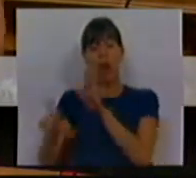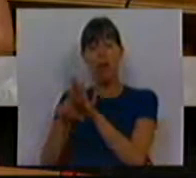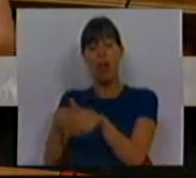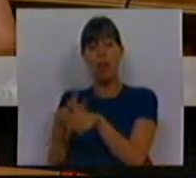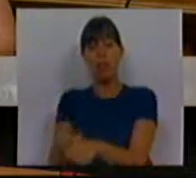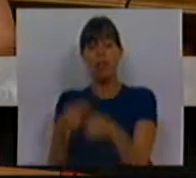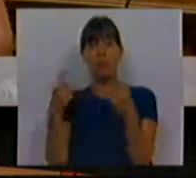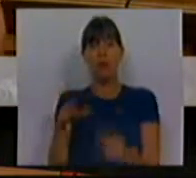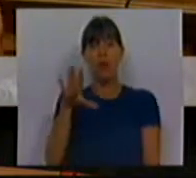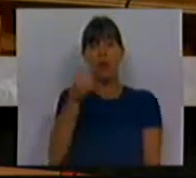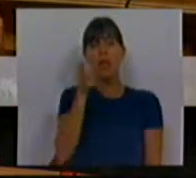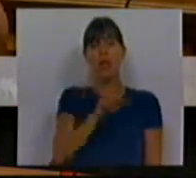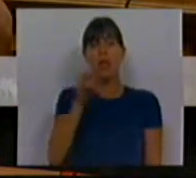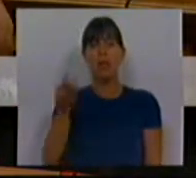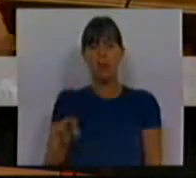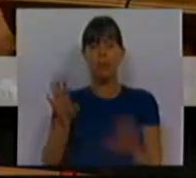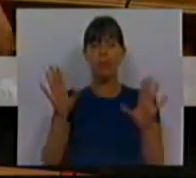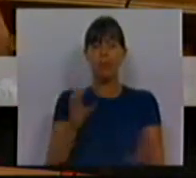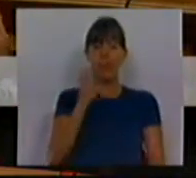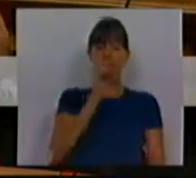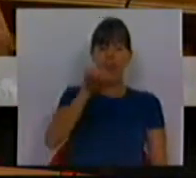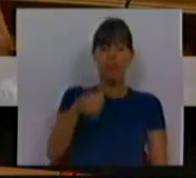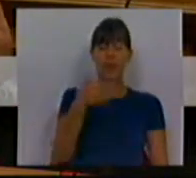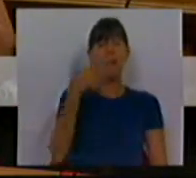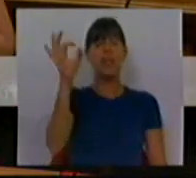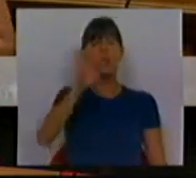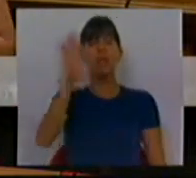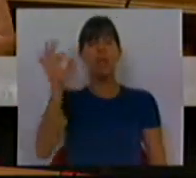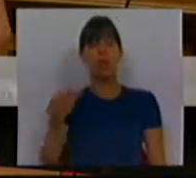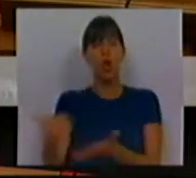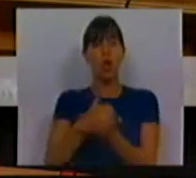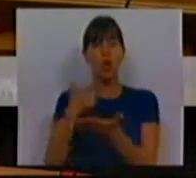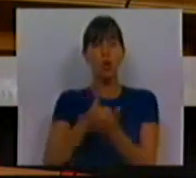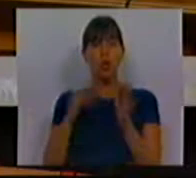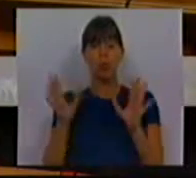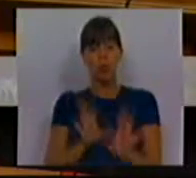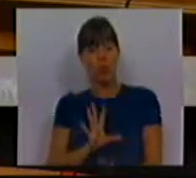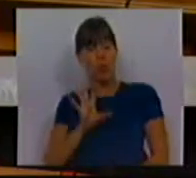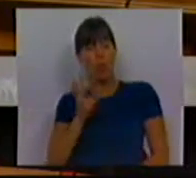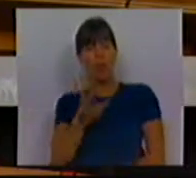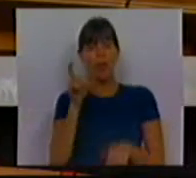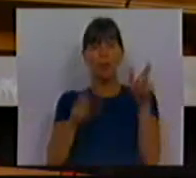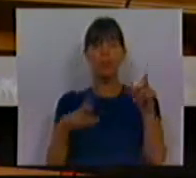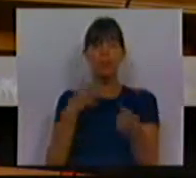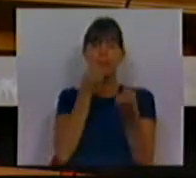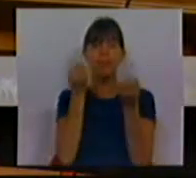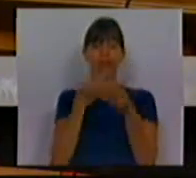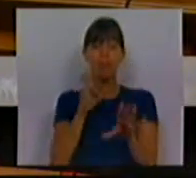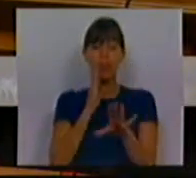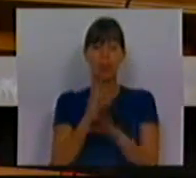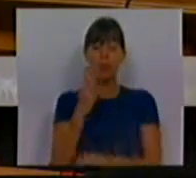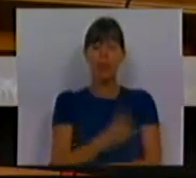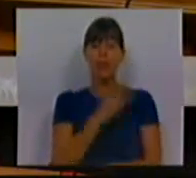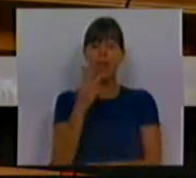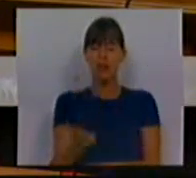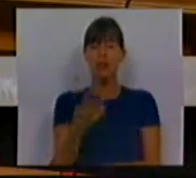desta lei, é de apenas 15 milhões, ou seja, 0,7% do lucro. Num país onde os portugueses perderam, nos últimos três